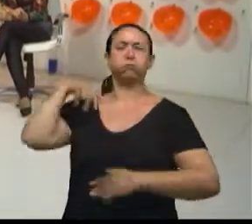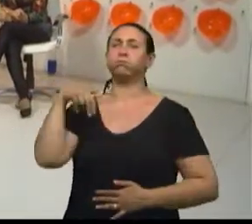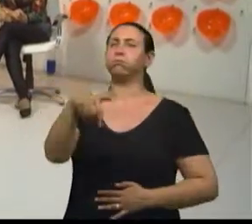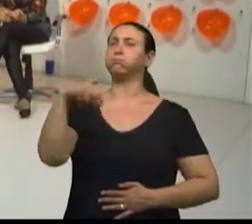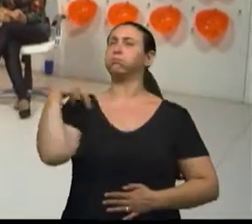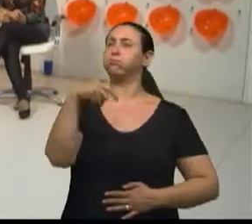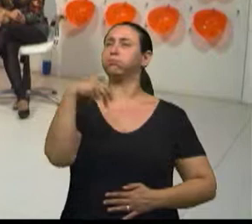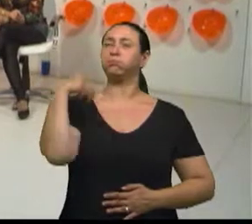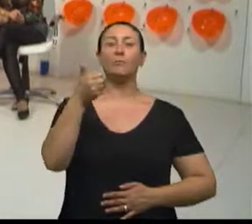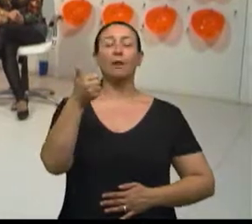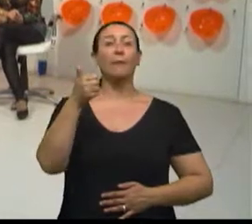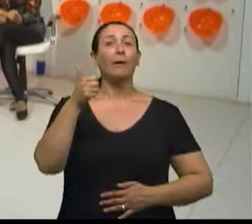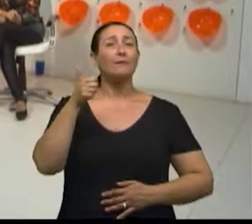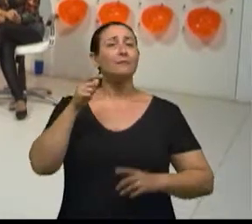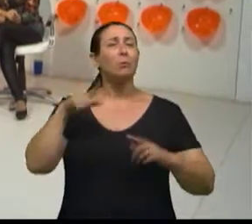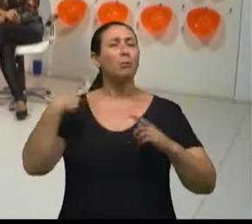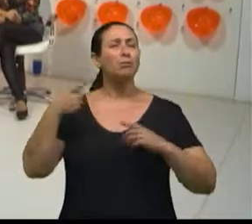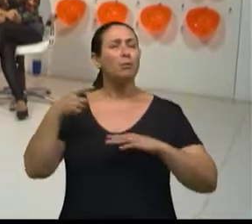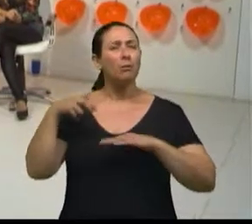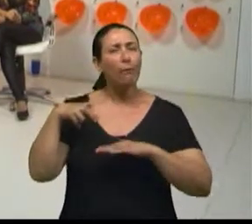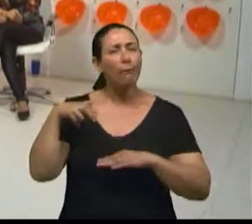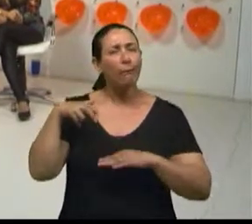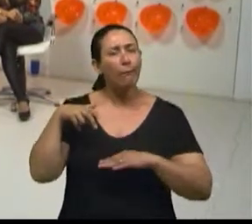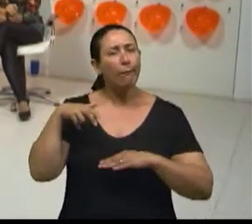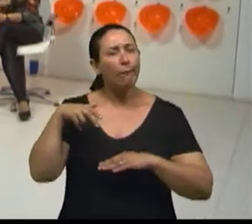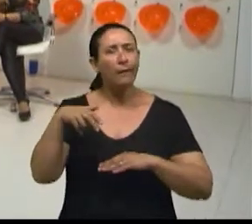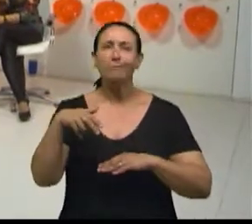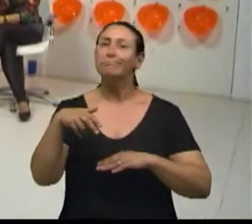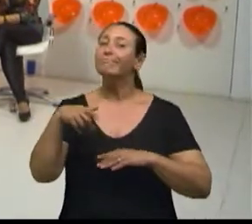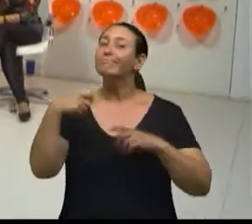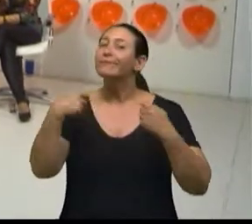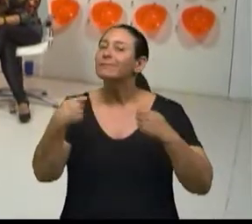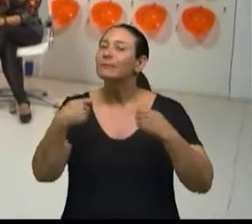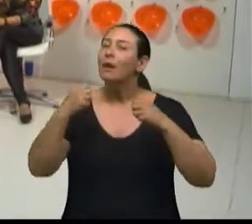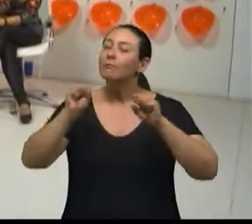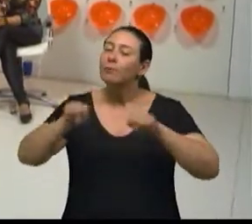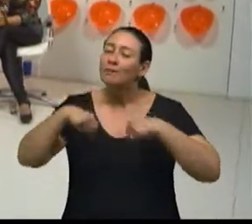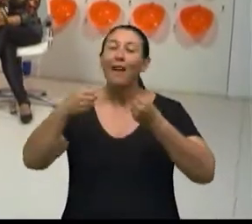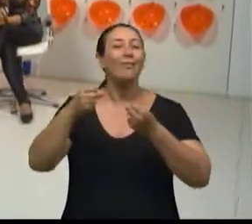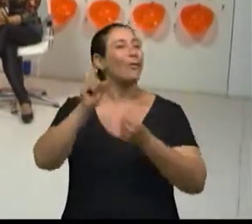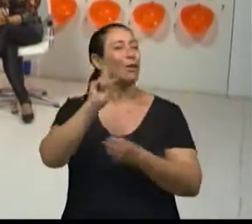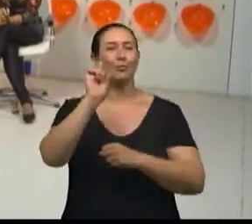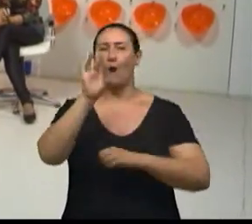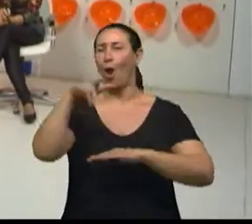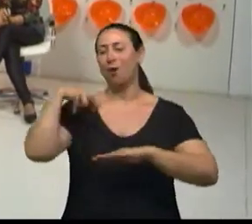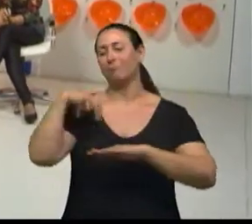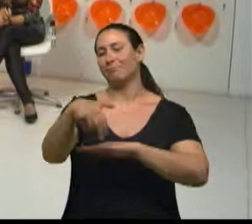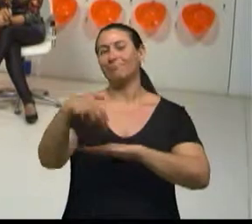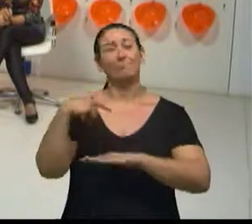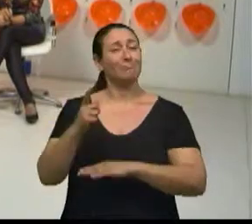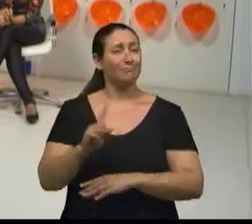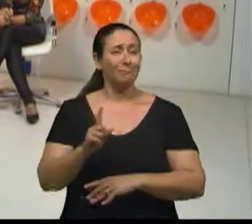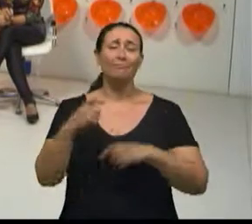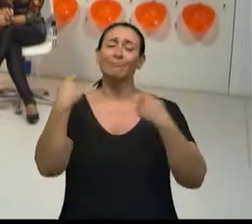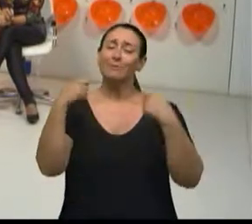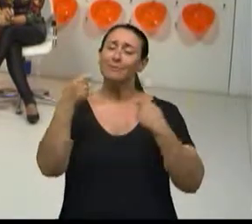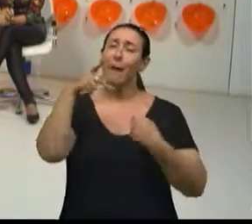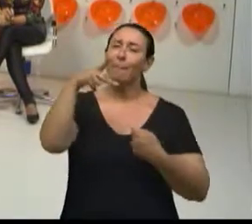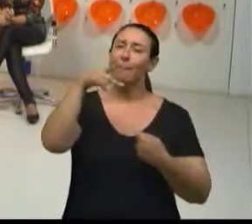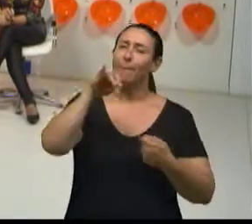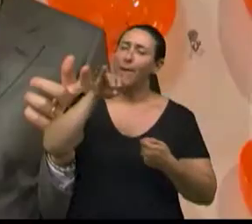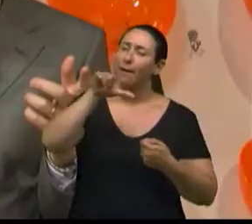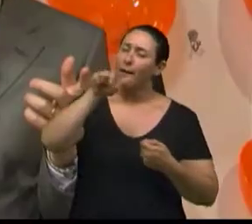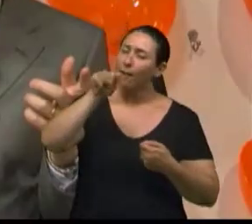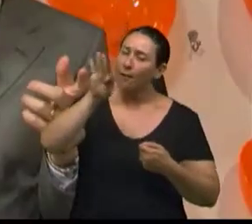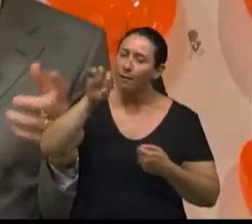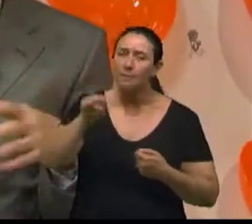mas tu precisa obrigatoriamente fortalecer tua musculatura. aí que entra aquilo que a gente falou. Seja no pilates, seja na idade,